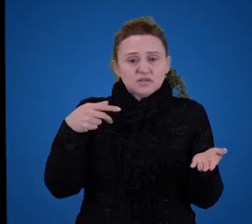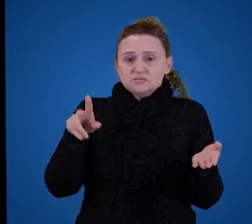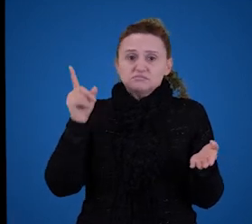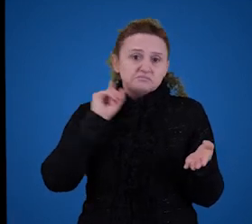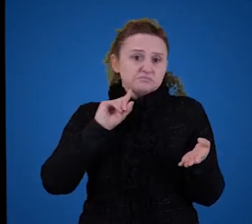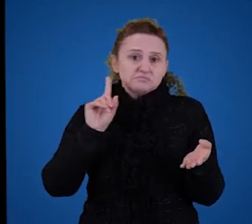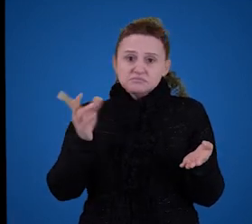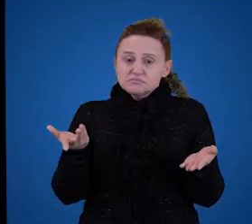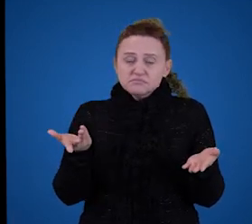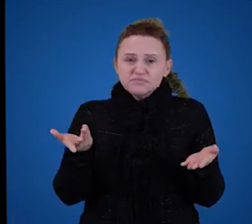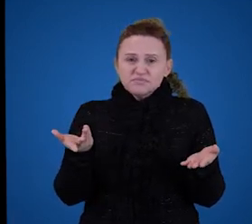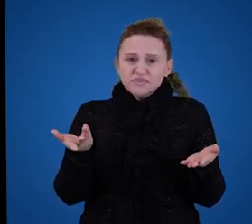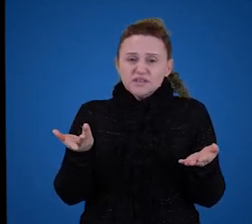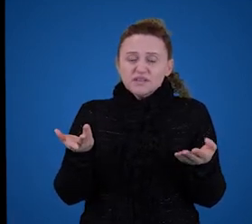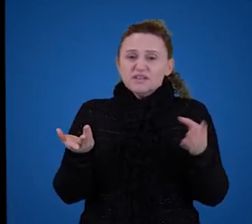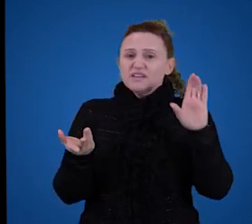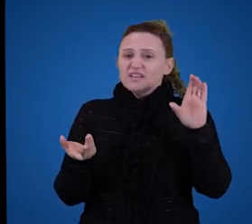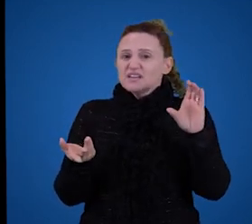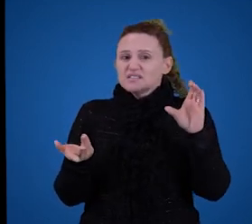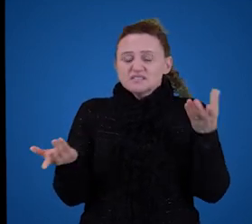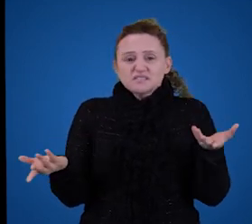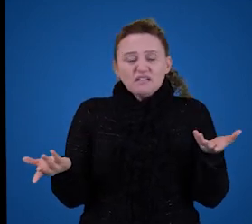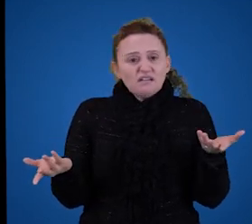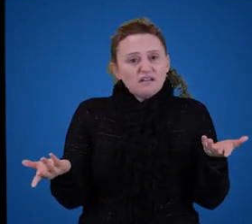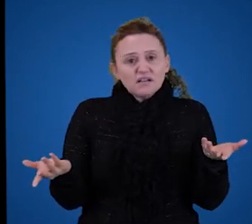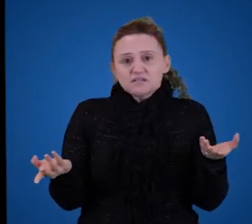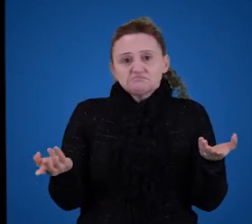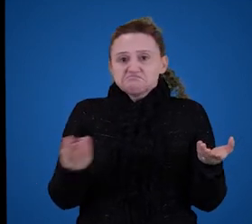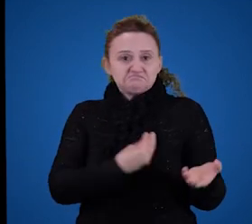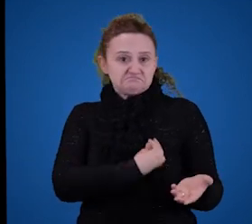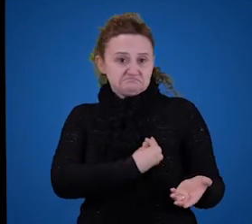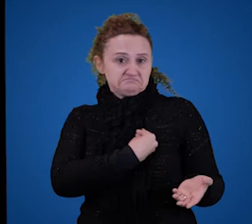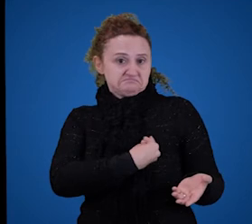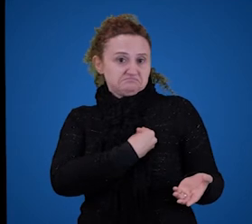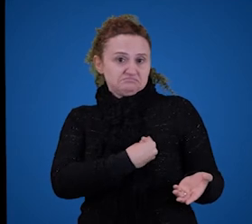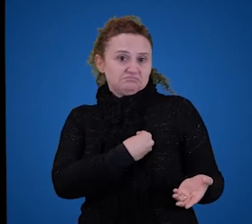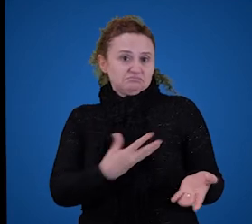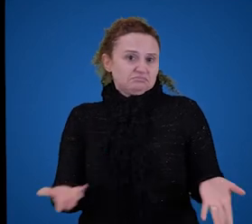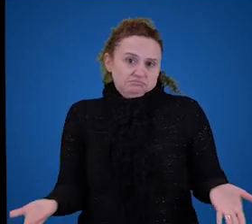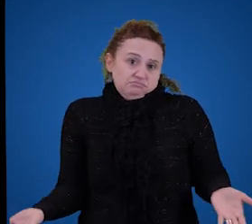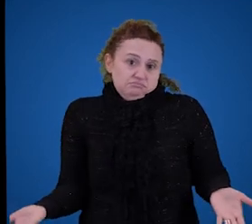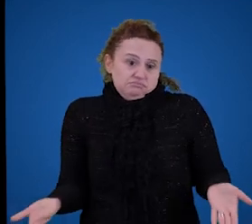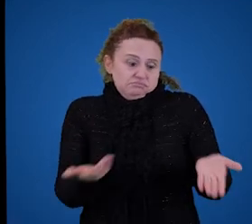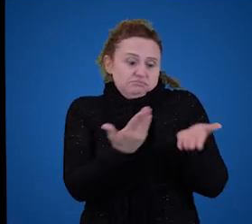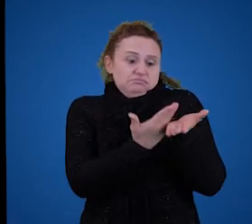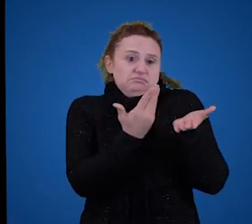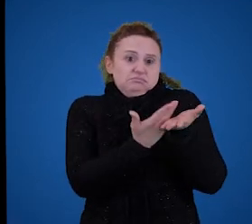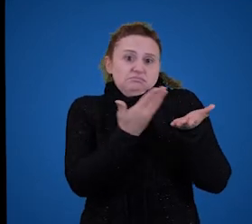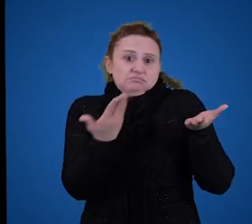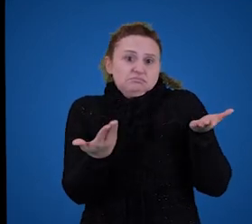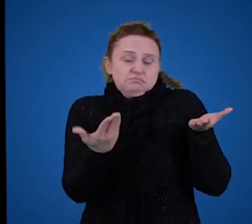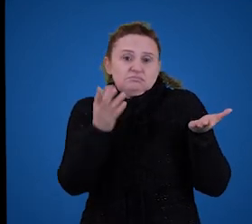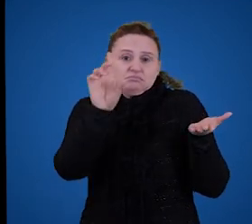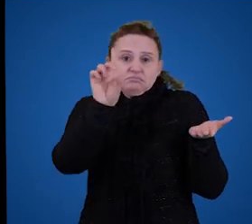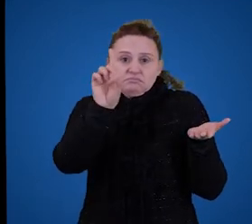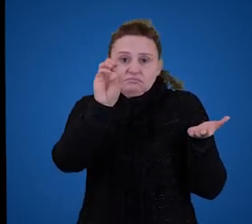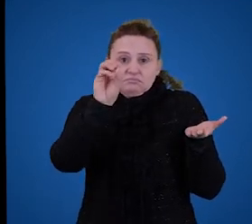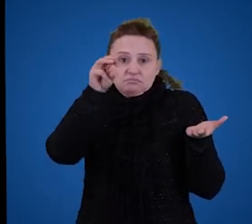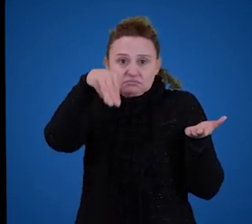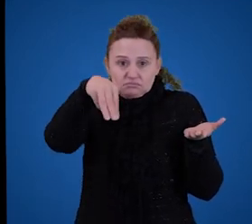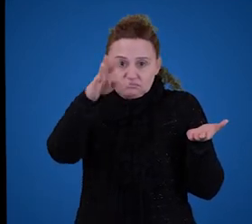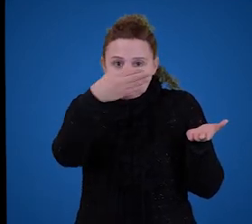quê? Porque ela diz sobre algo que não existe, né? É uma frase acerca de um personagem do livro Dom Casmurro. Então,